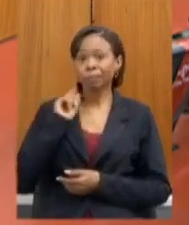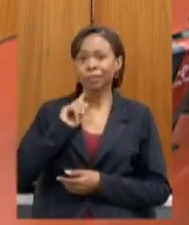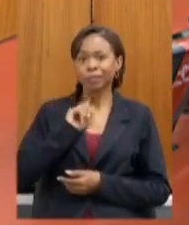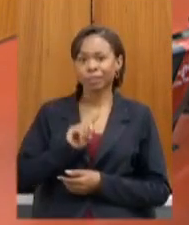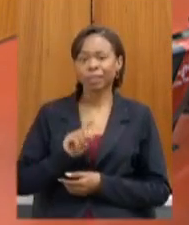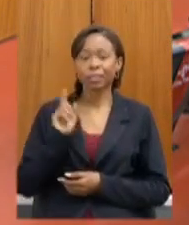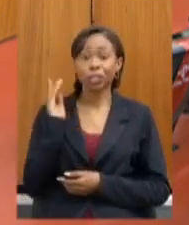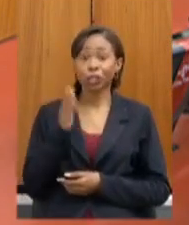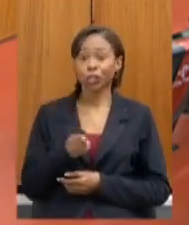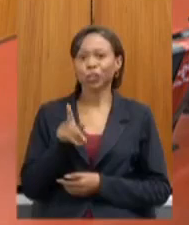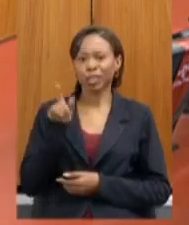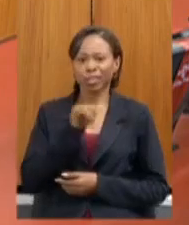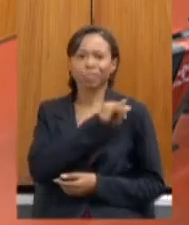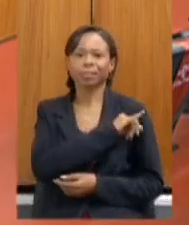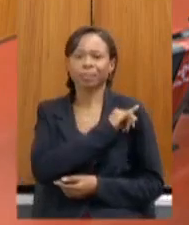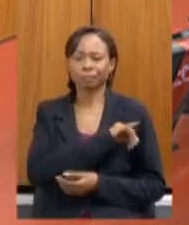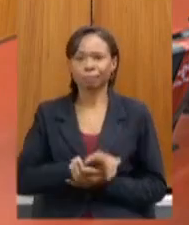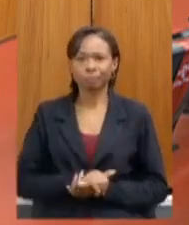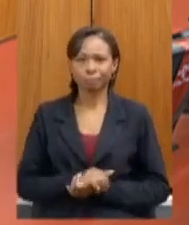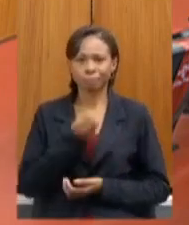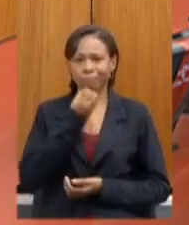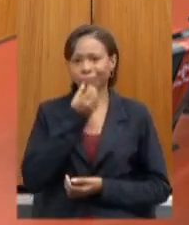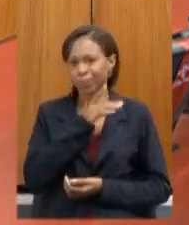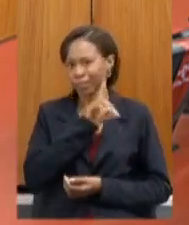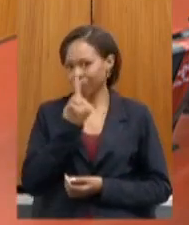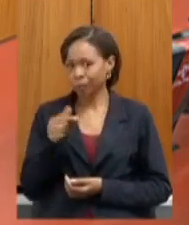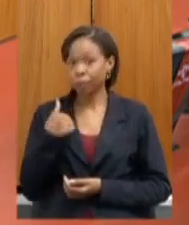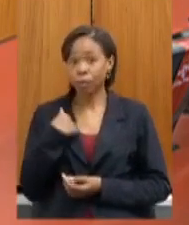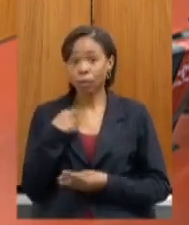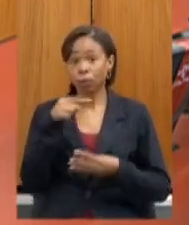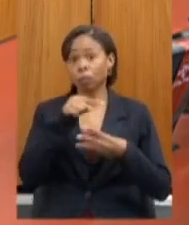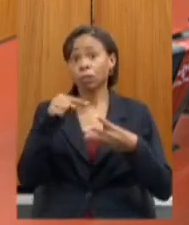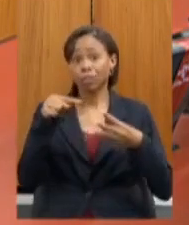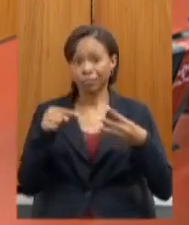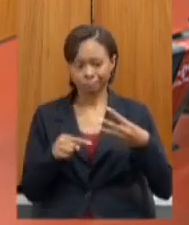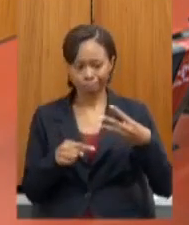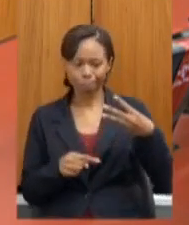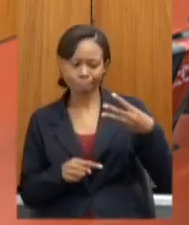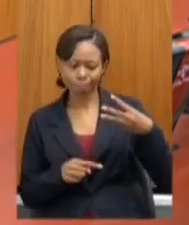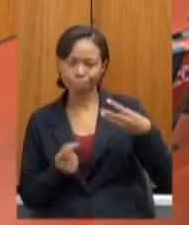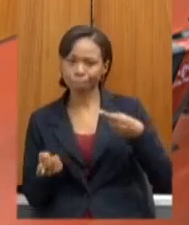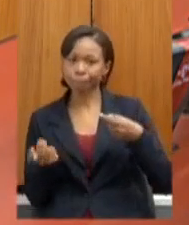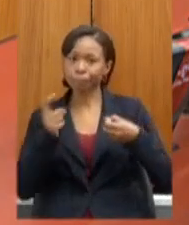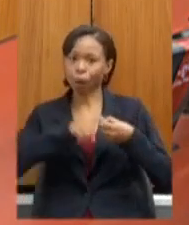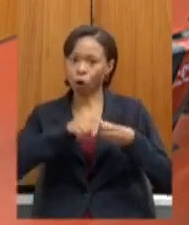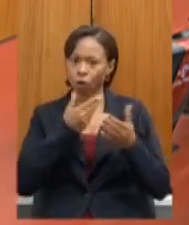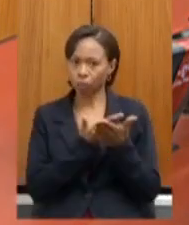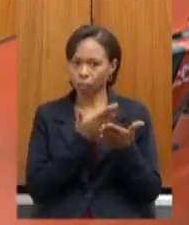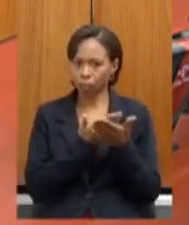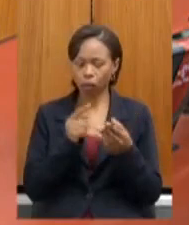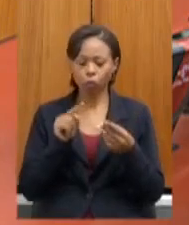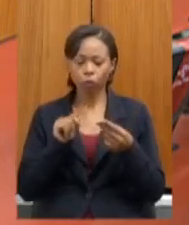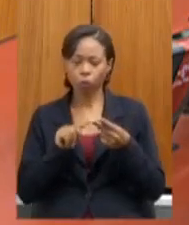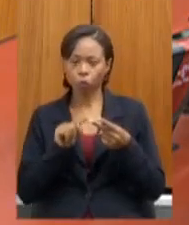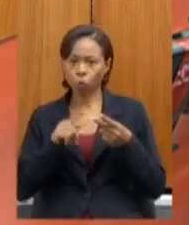meus pontos vão ser três volta às aulas teor ideológico do PET